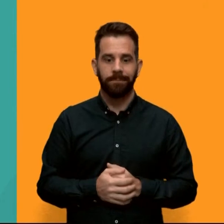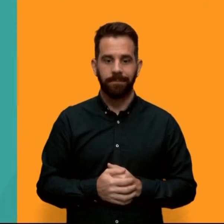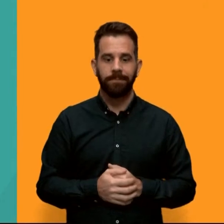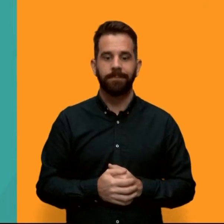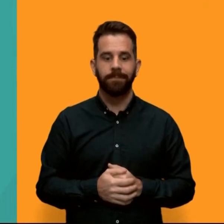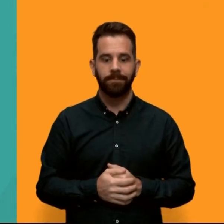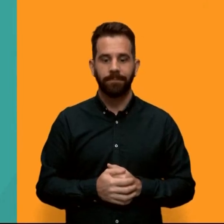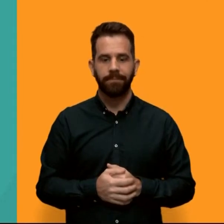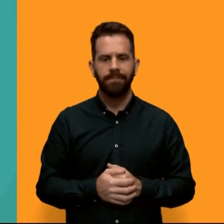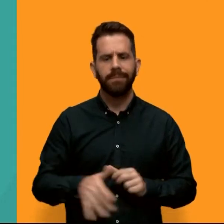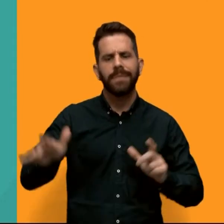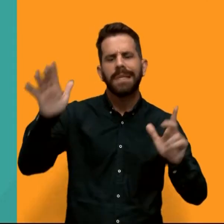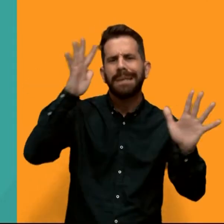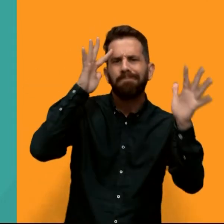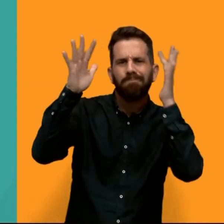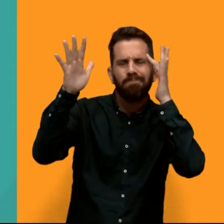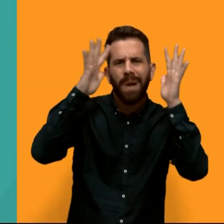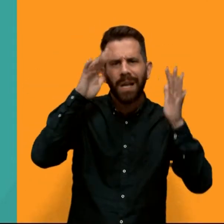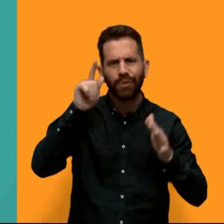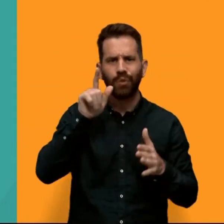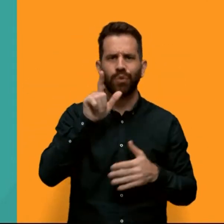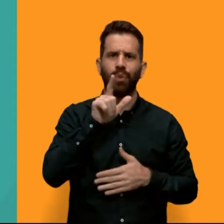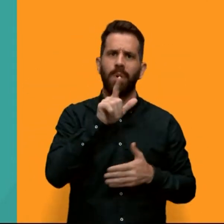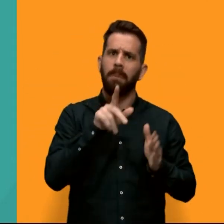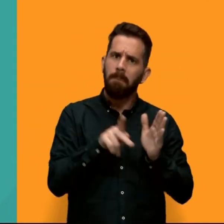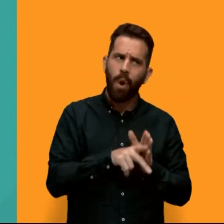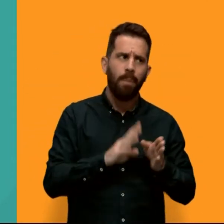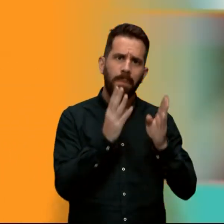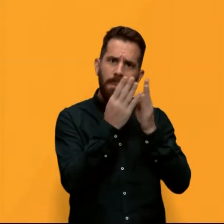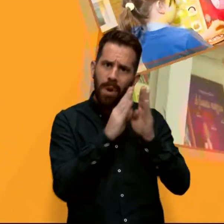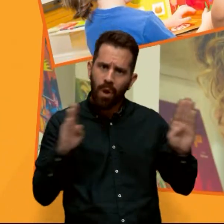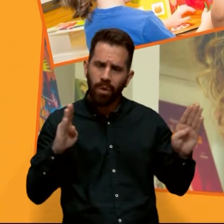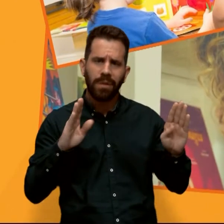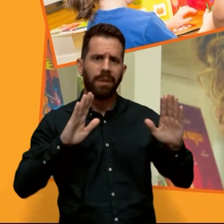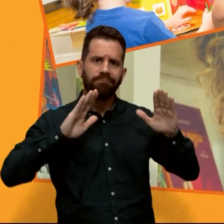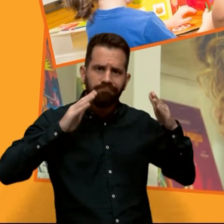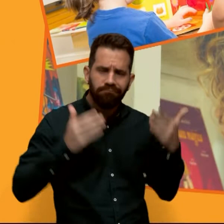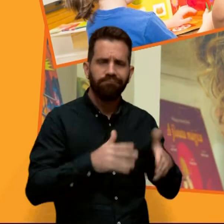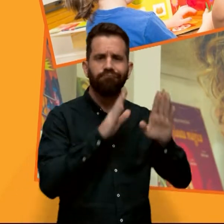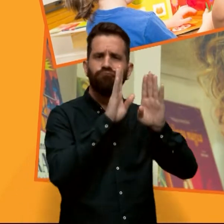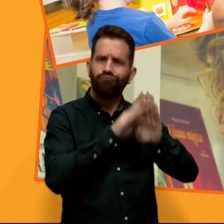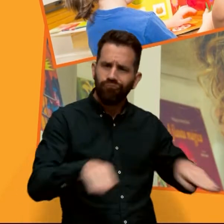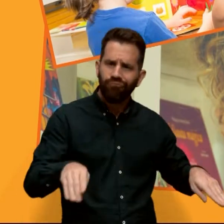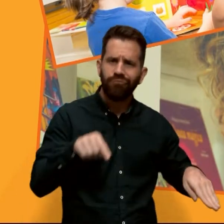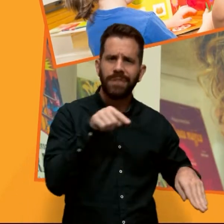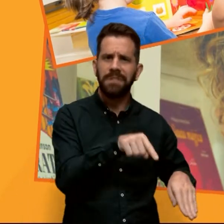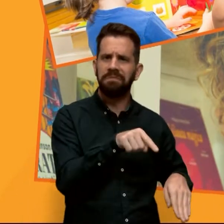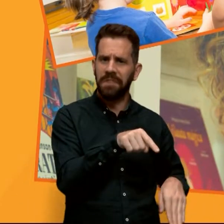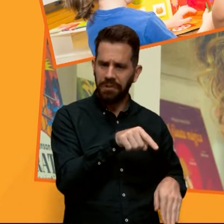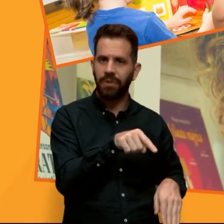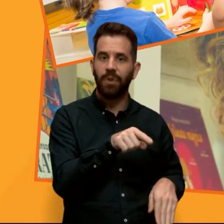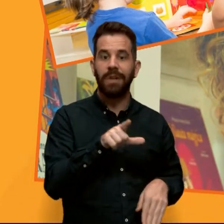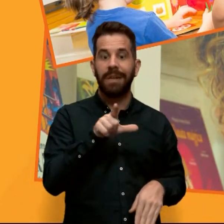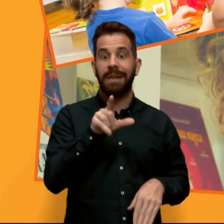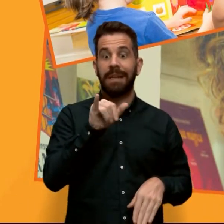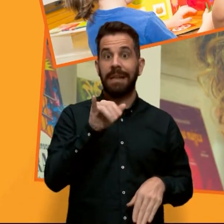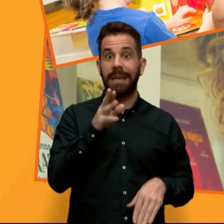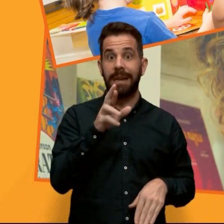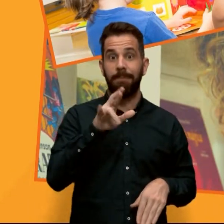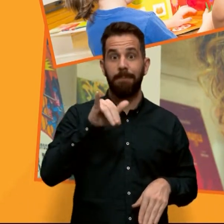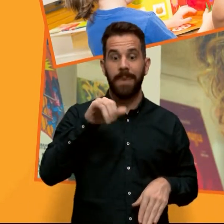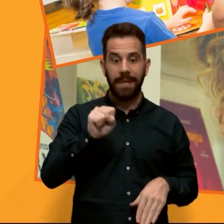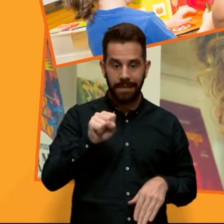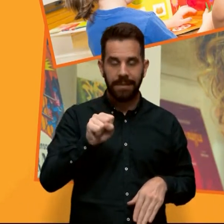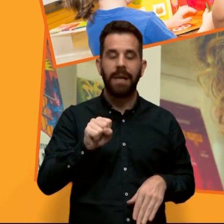Já imaginou uma biblioteca especializada em livros infantis? O Libres, Laboratório do